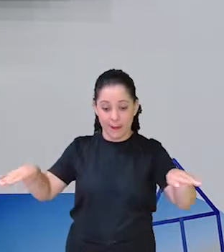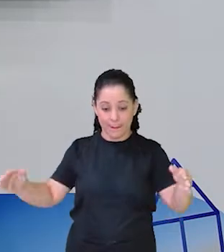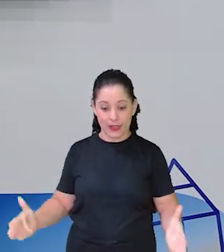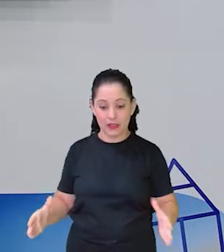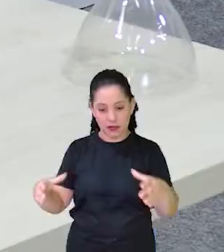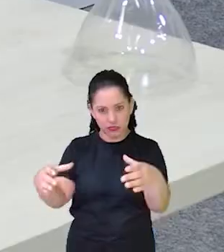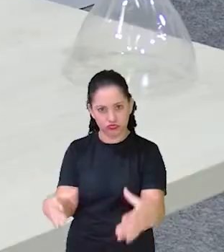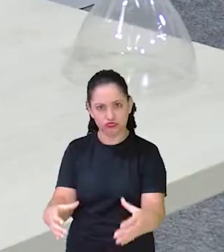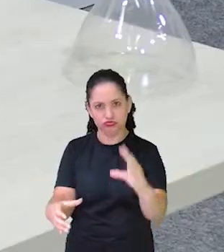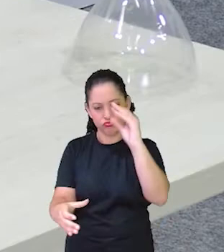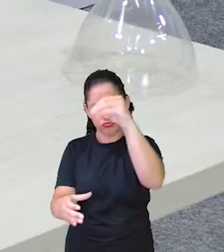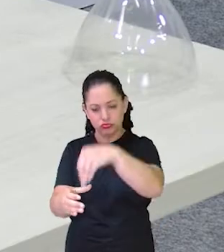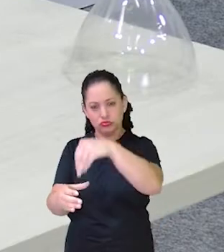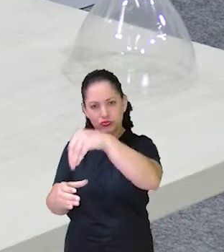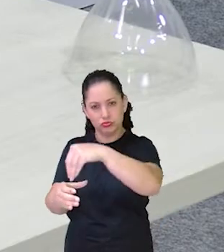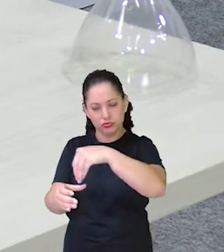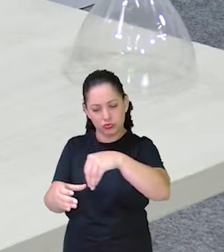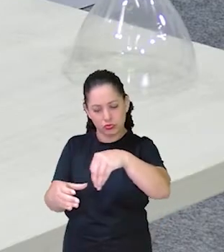estudo